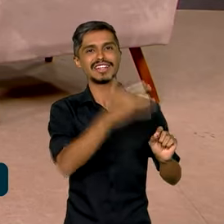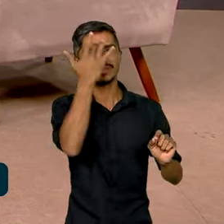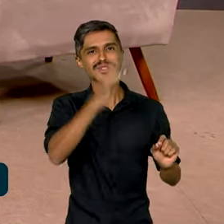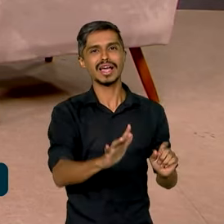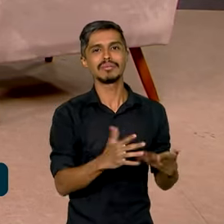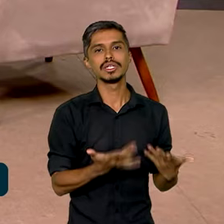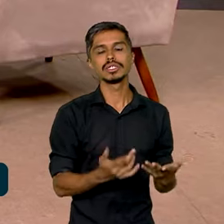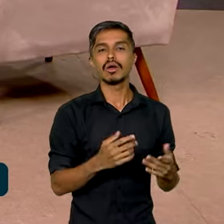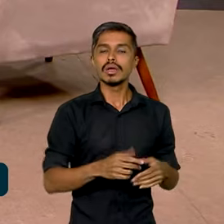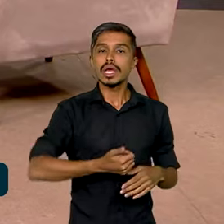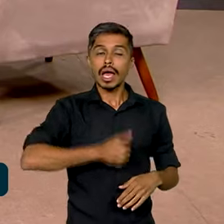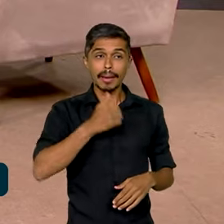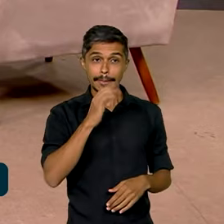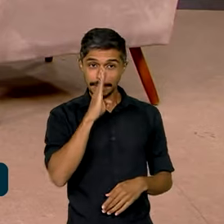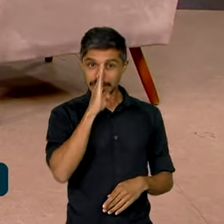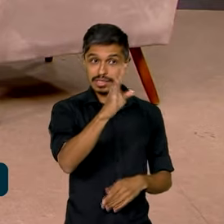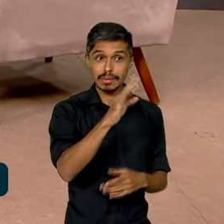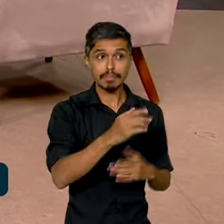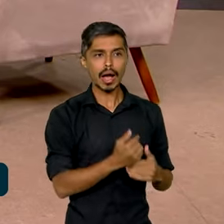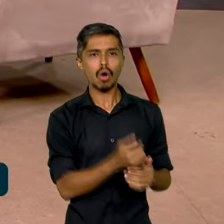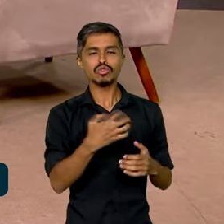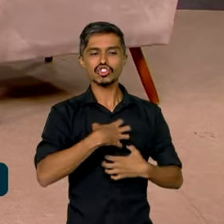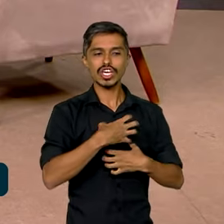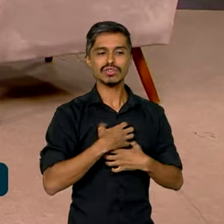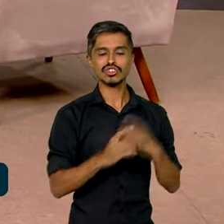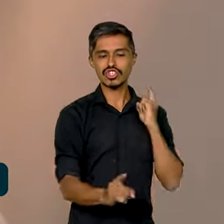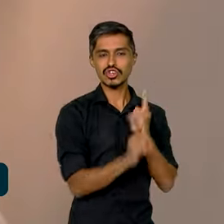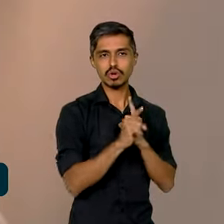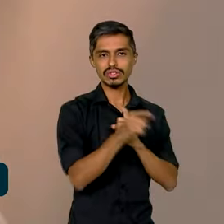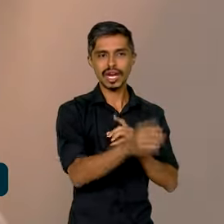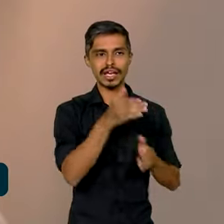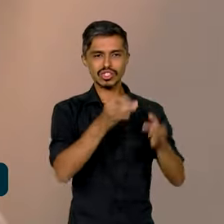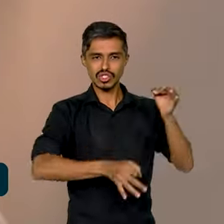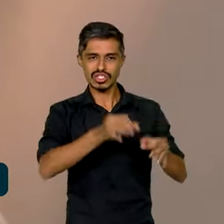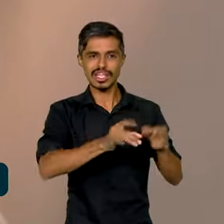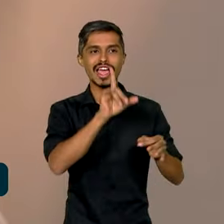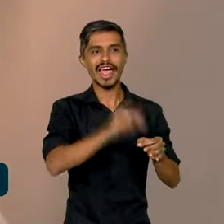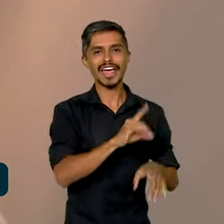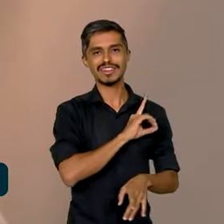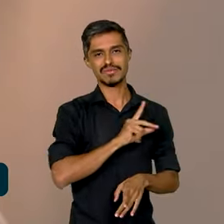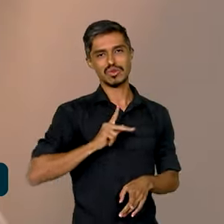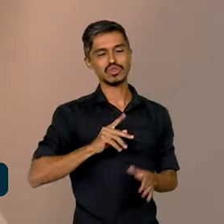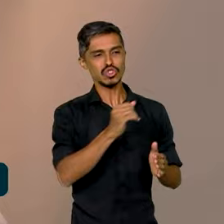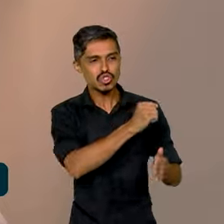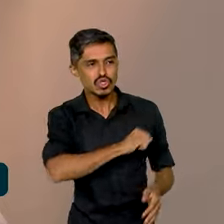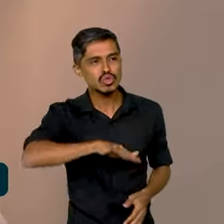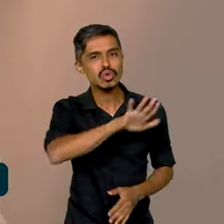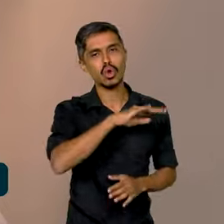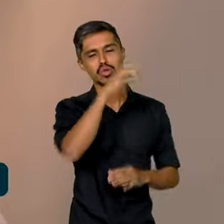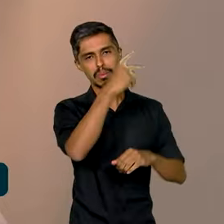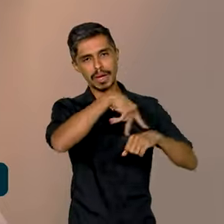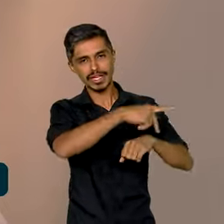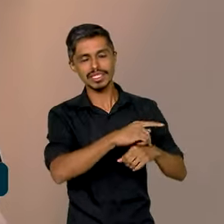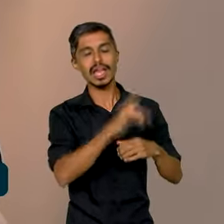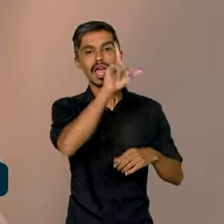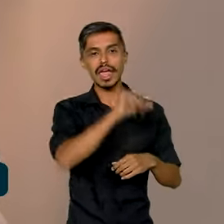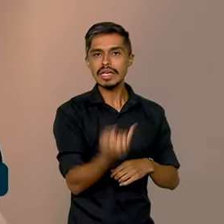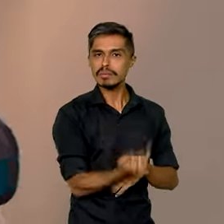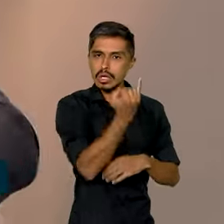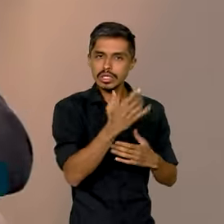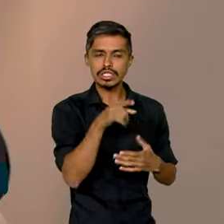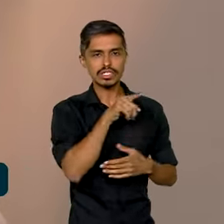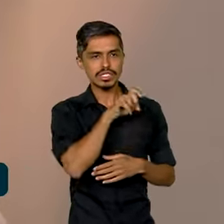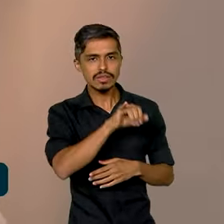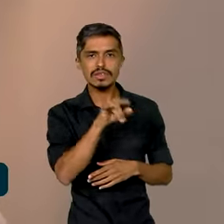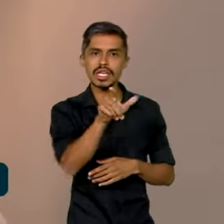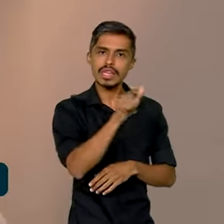instituição porta de entrada para essas pessoas ao sistema de justiça são as defensorias públicas de todo o país. Então é muito importante que